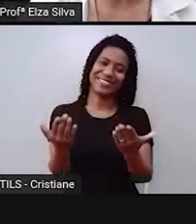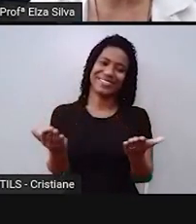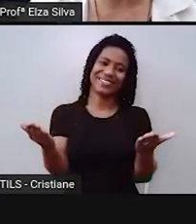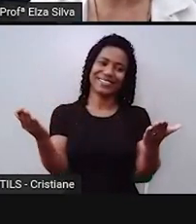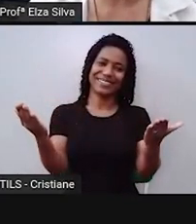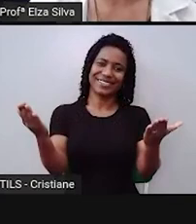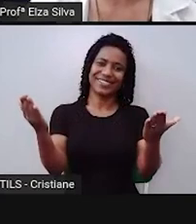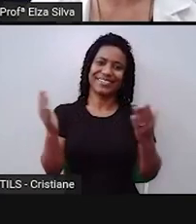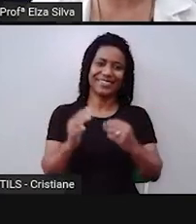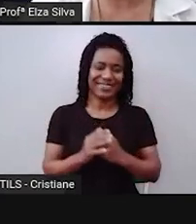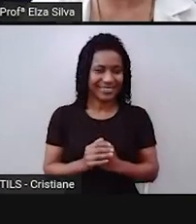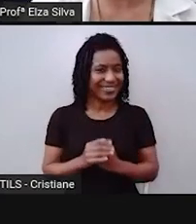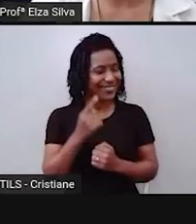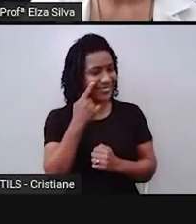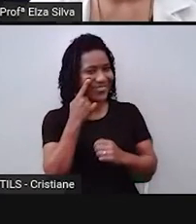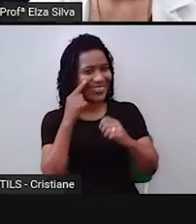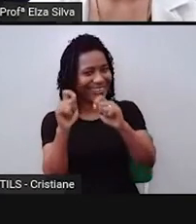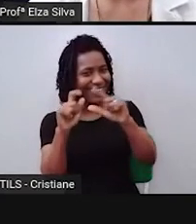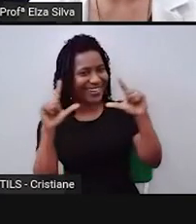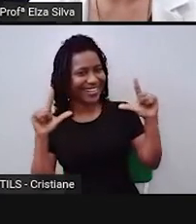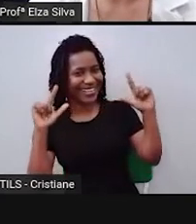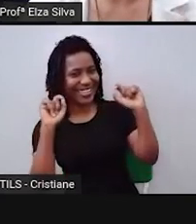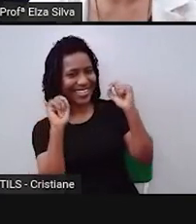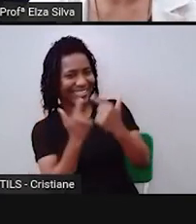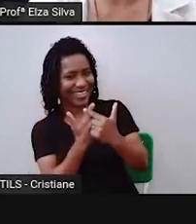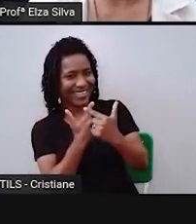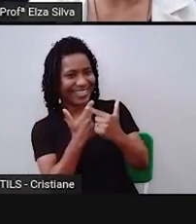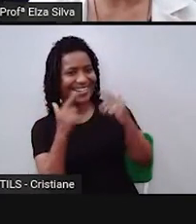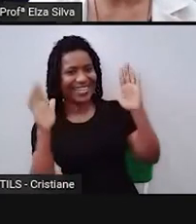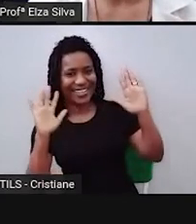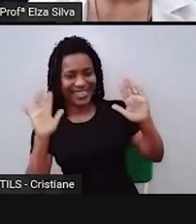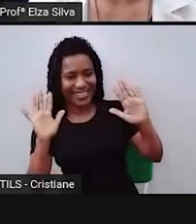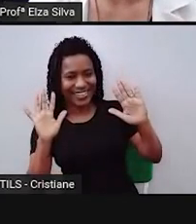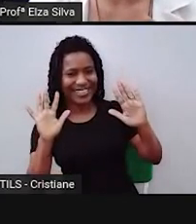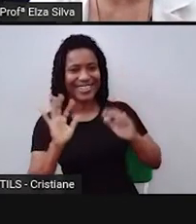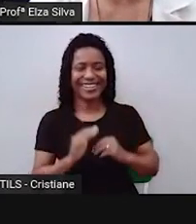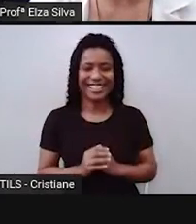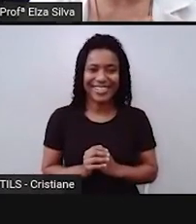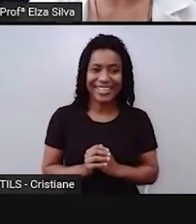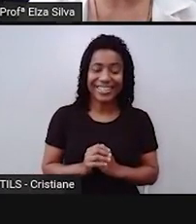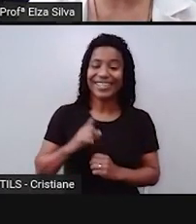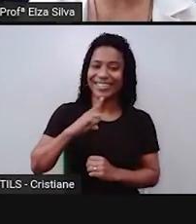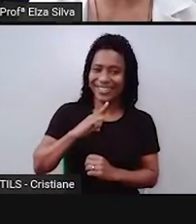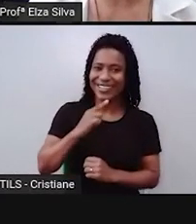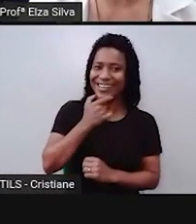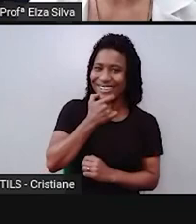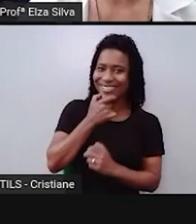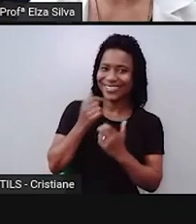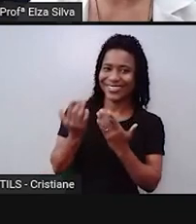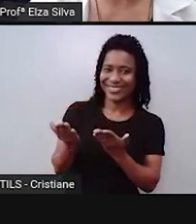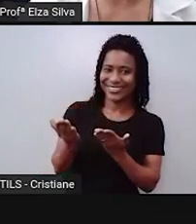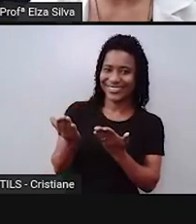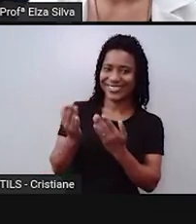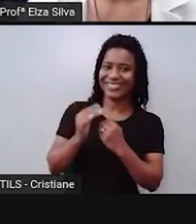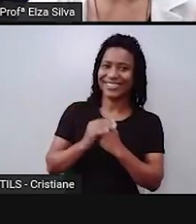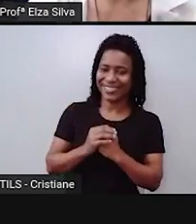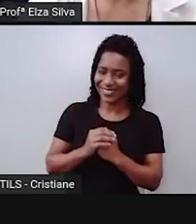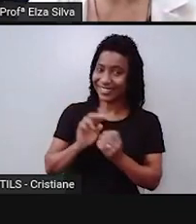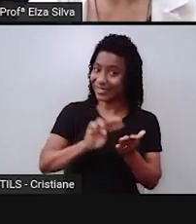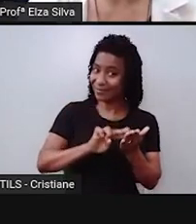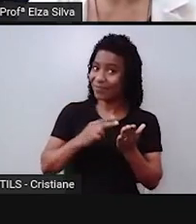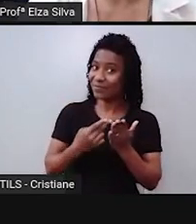vejam que eu me despeço com o meme. Stay in school, or you will look like this. Ok?